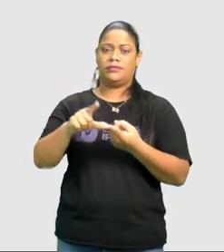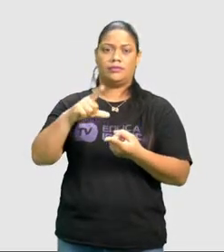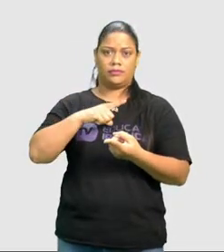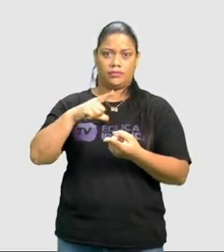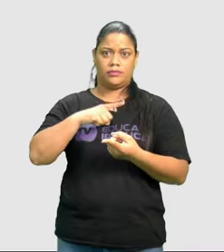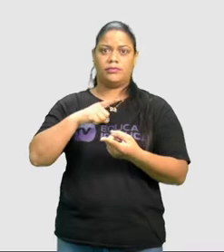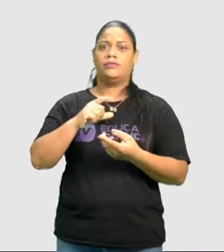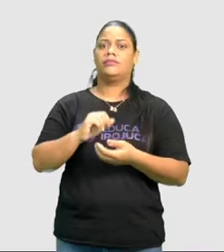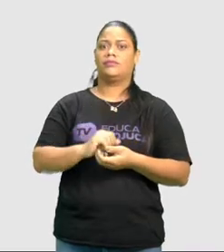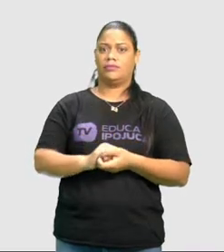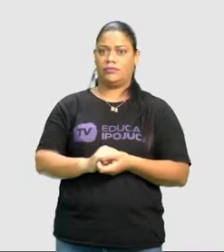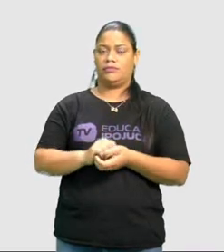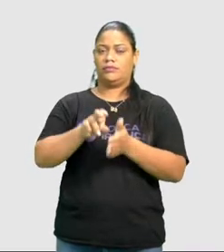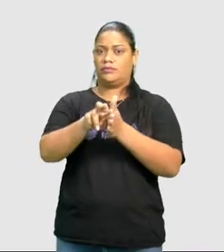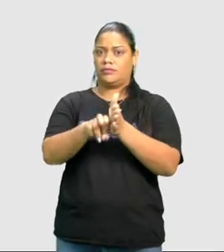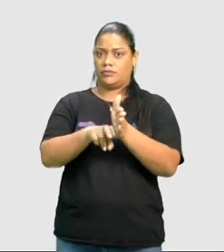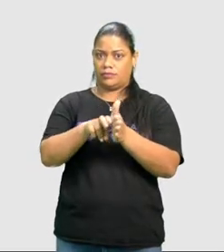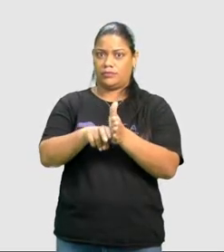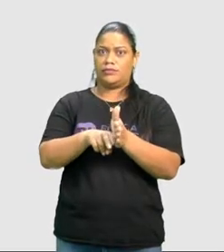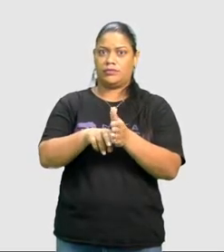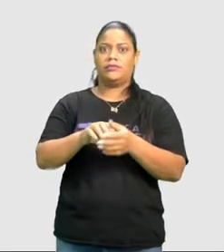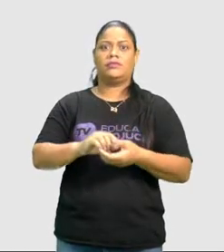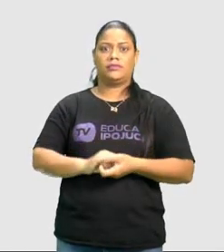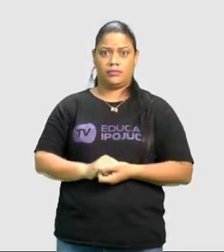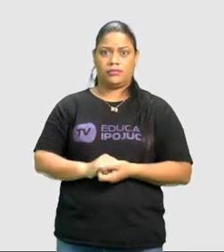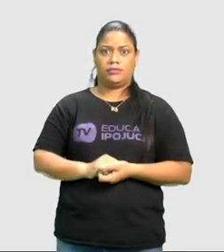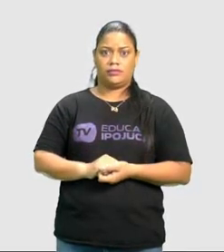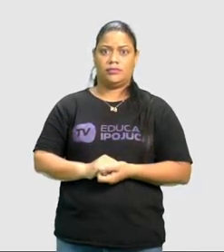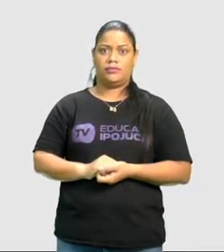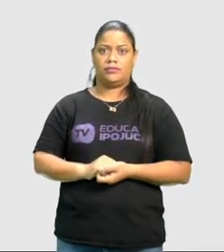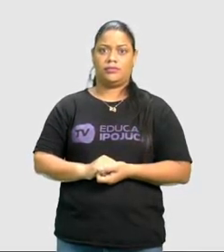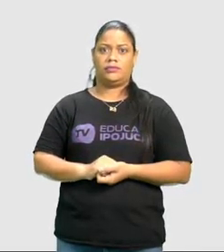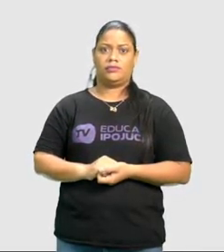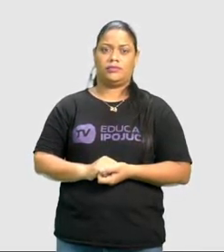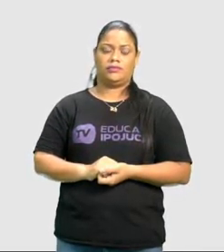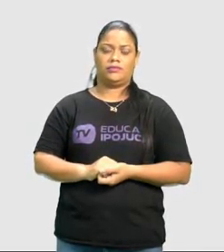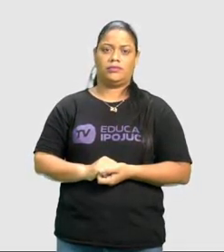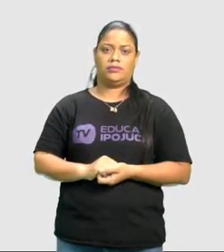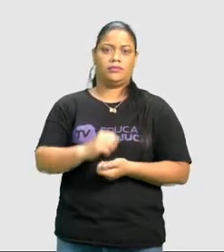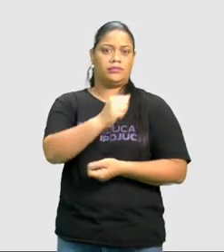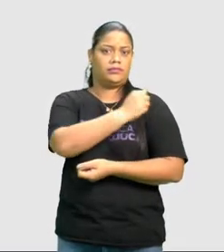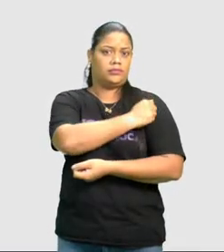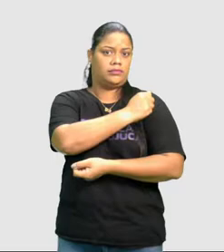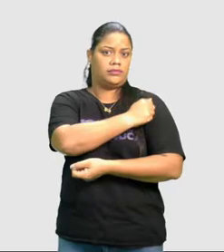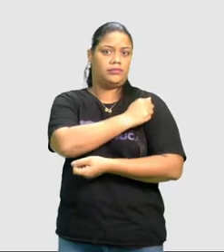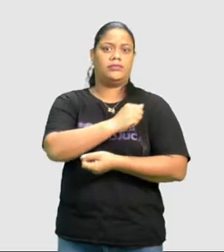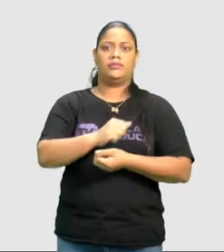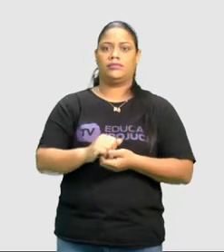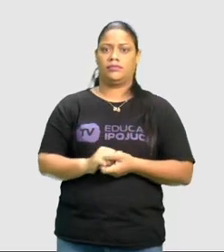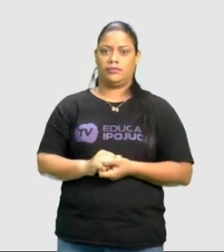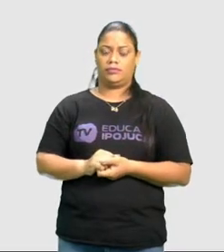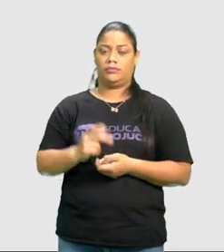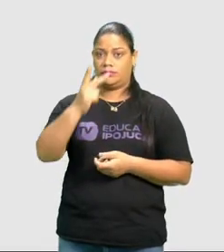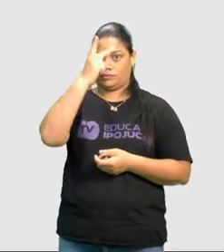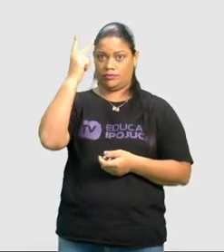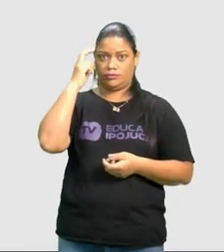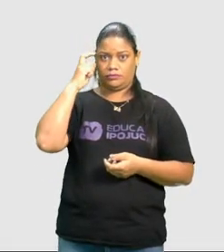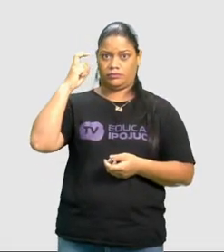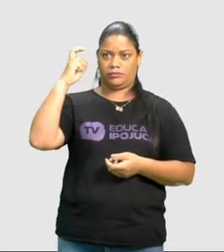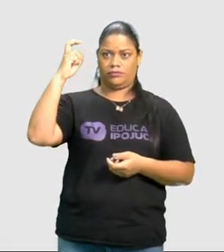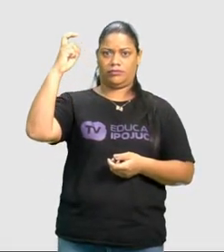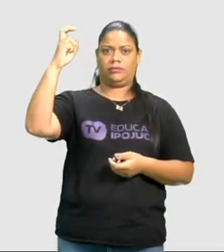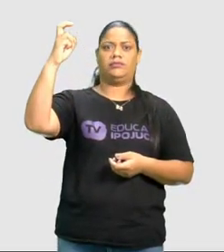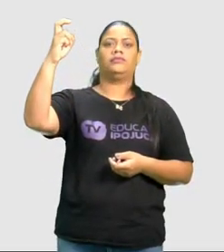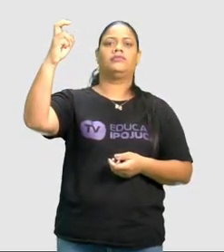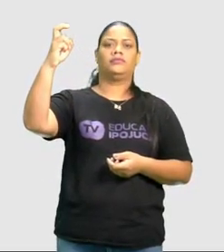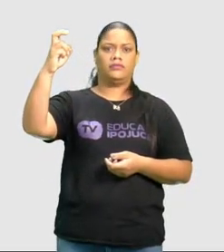nós também tínhamos a questão da deficiência física pelo aluno a ser cadeirante. Para os superdotados, que são